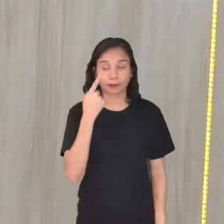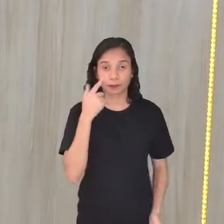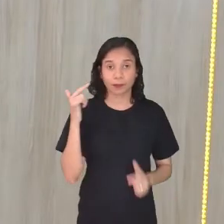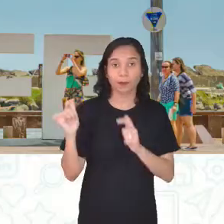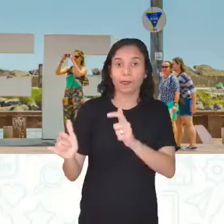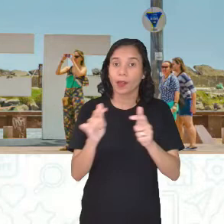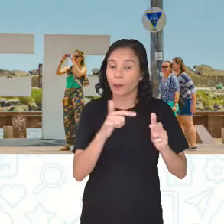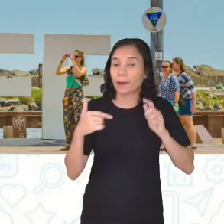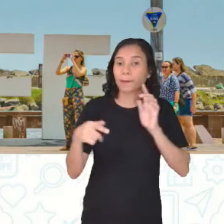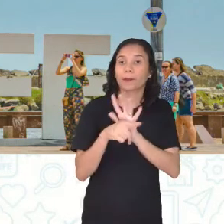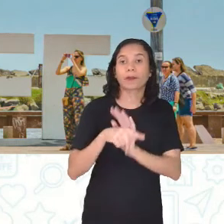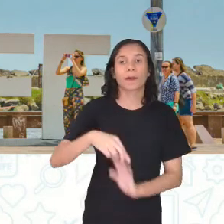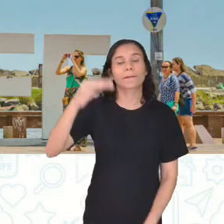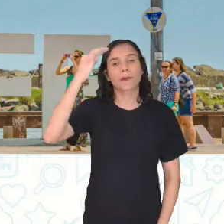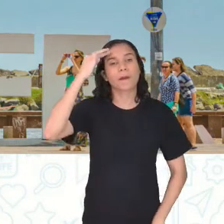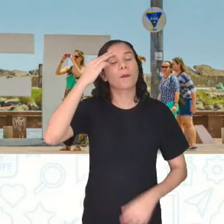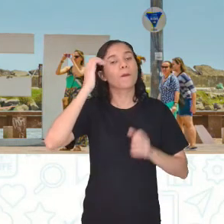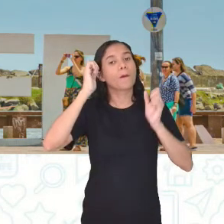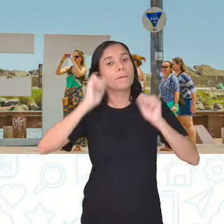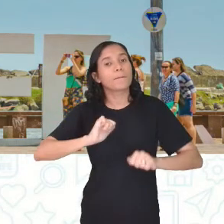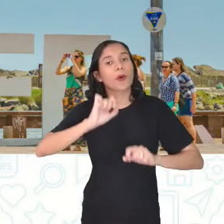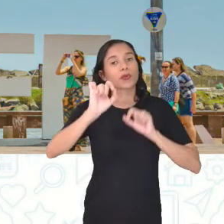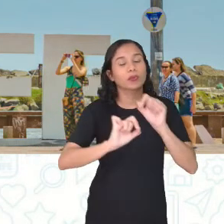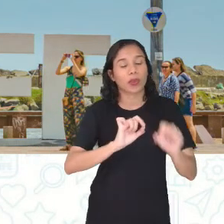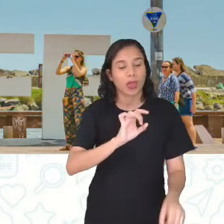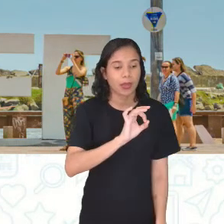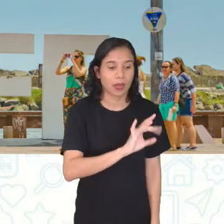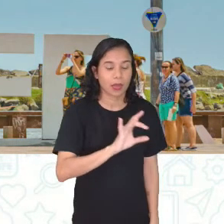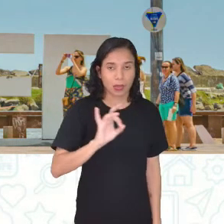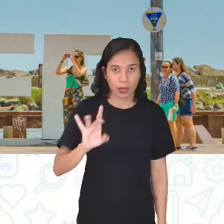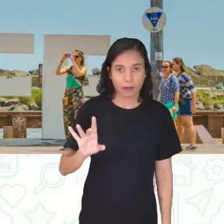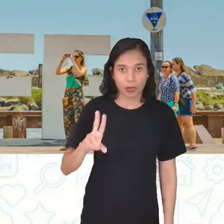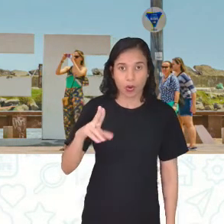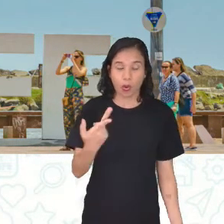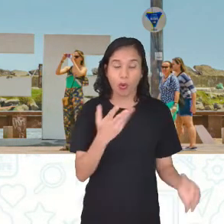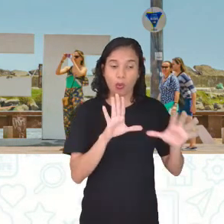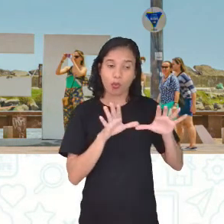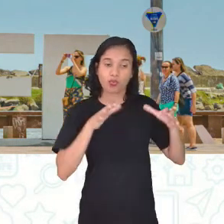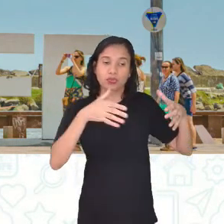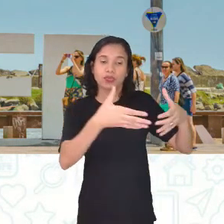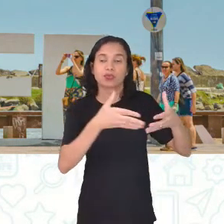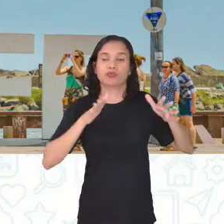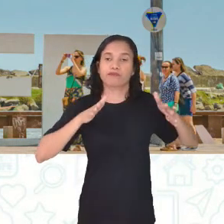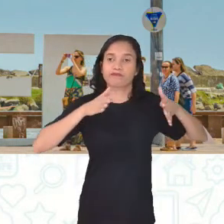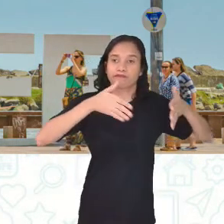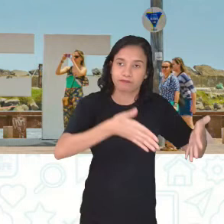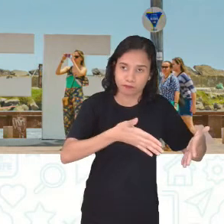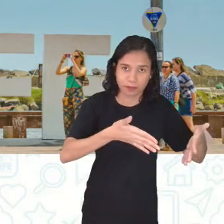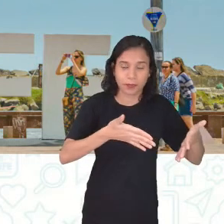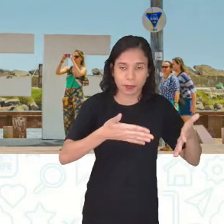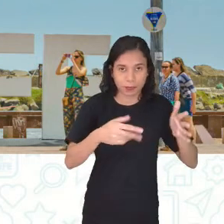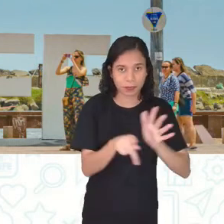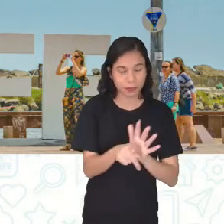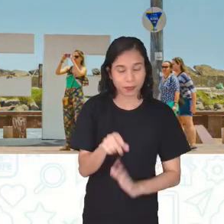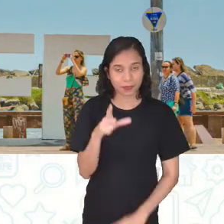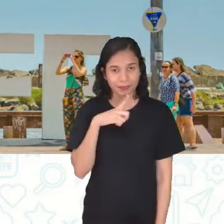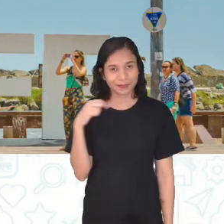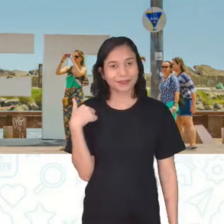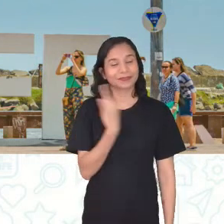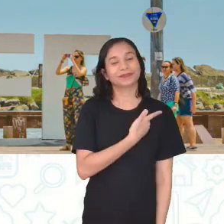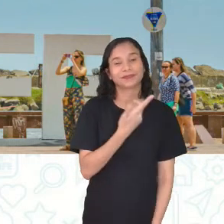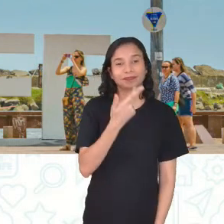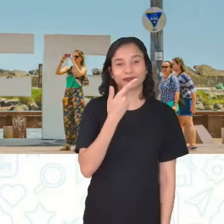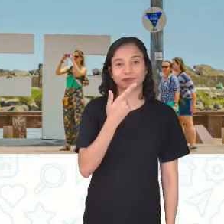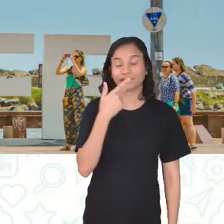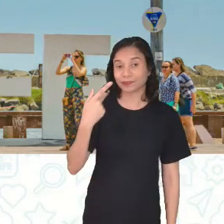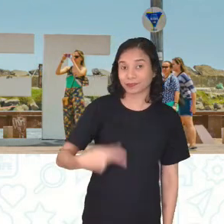lugares de memória, eles podem ser individuais ou de um grupo específico ou coletivo, né? Como a gente está